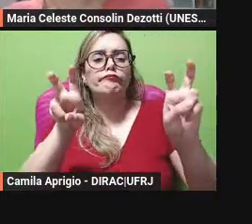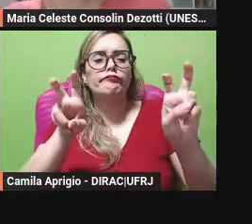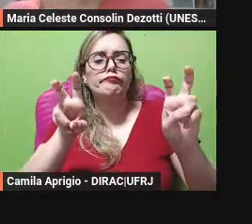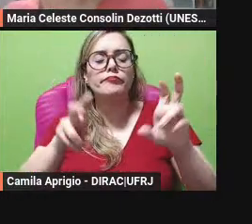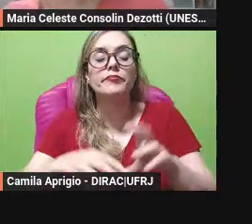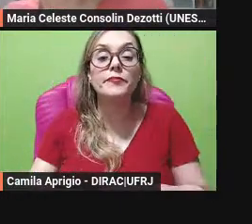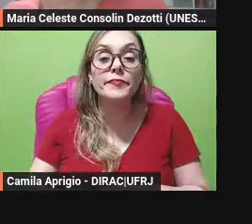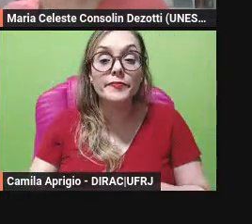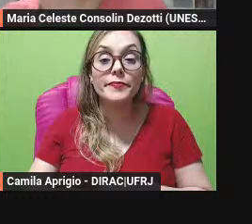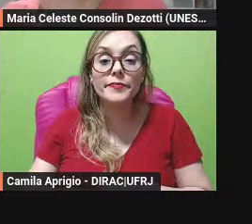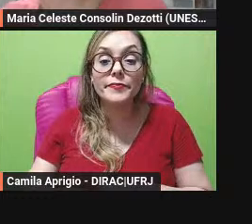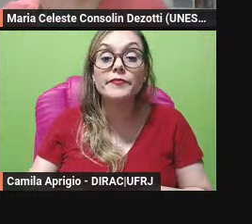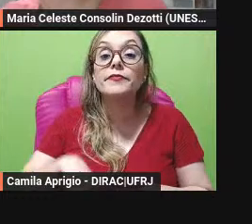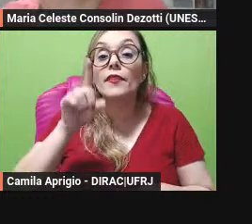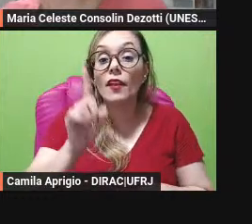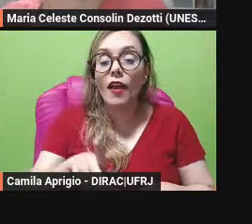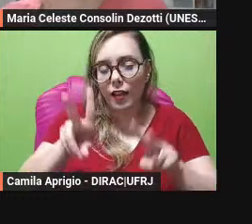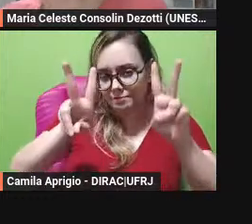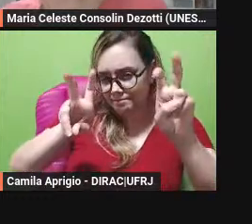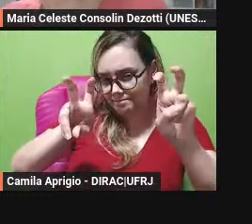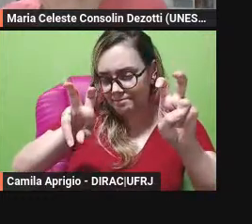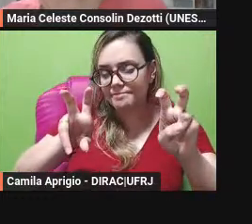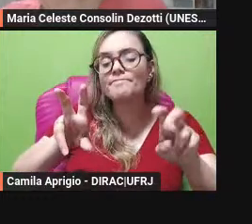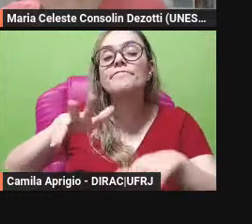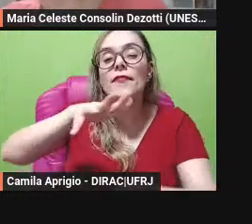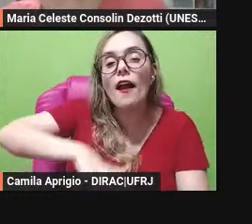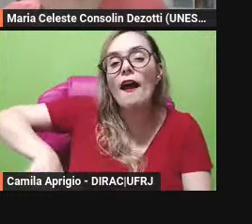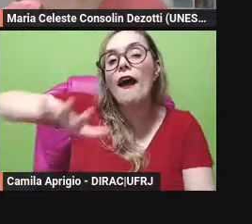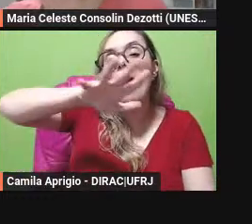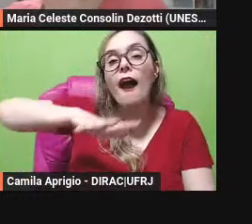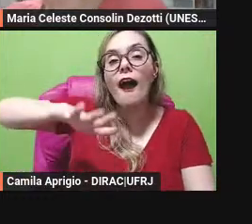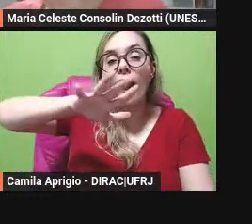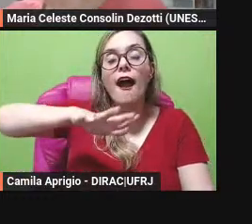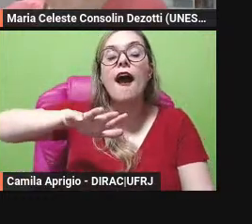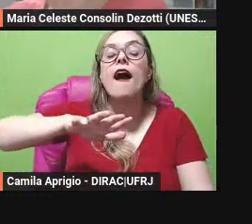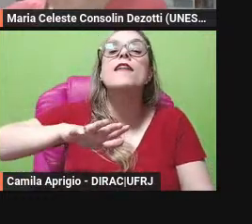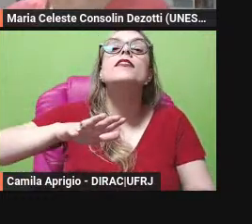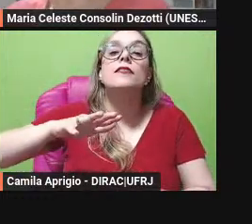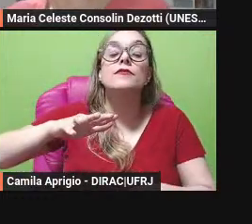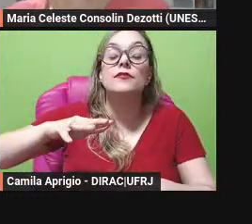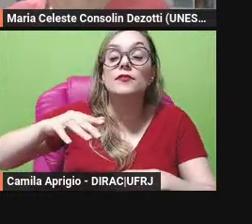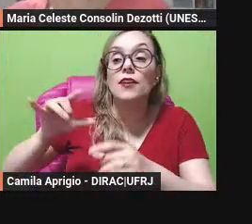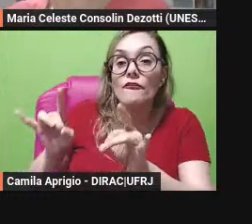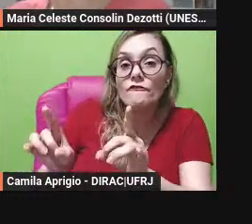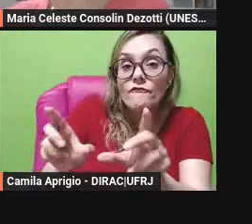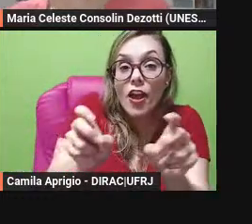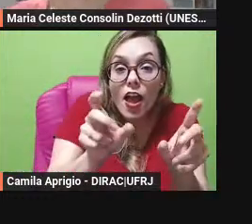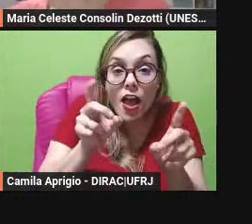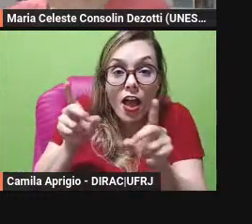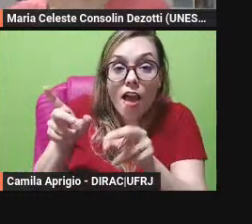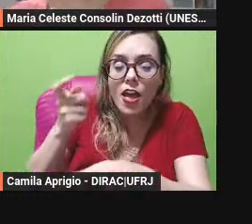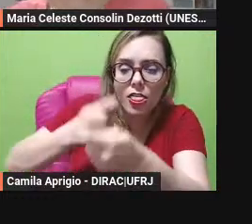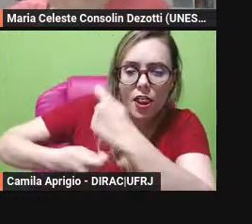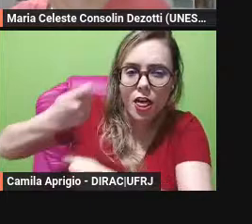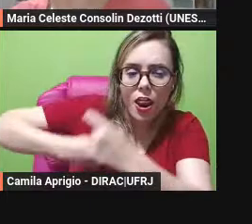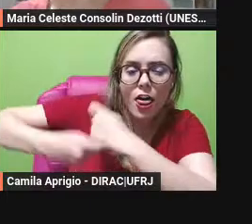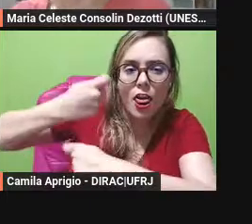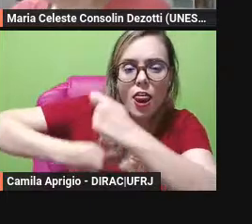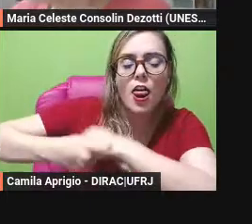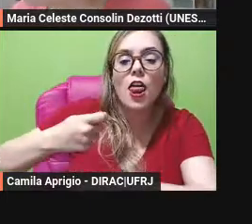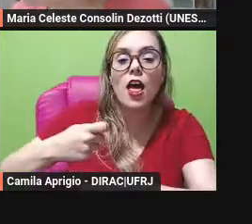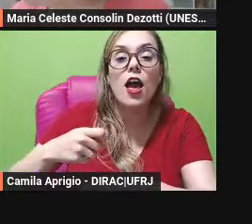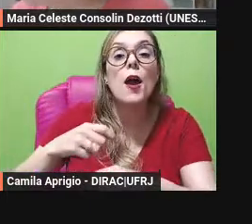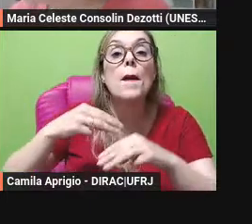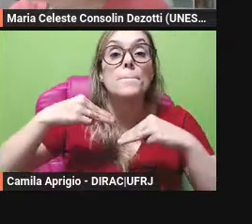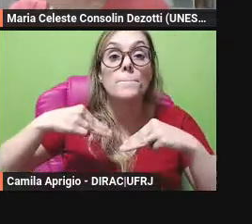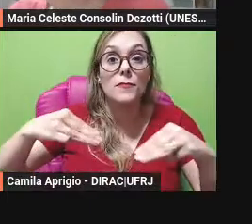financeiro e o setor exportador ficaram frustrados ontem com o pacote tributário anunciado pelo ministro Pedro